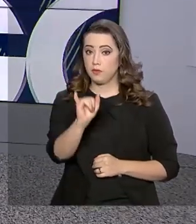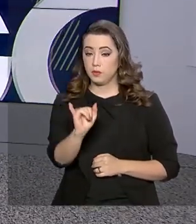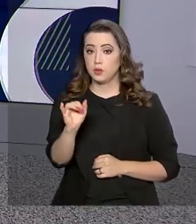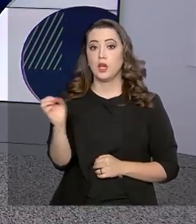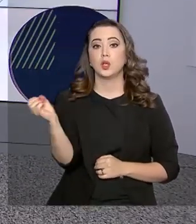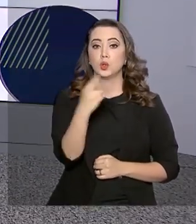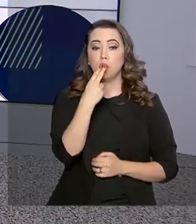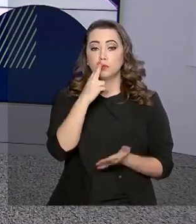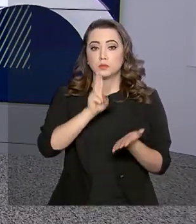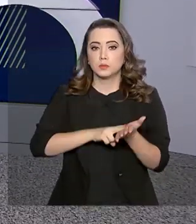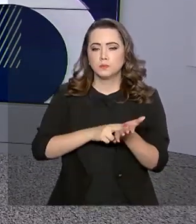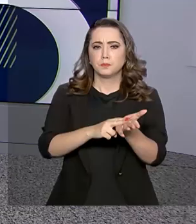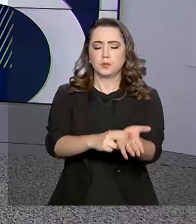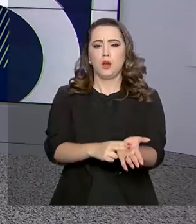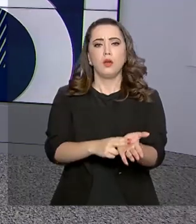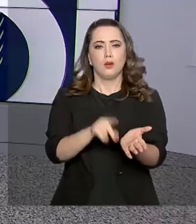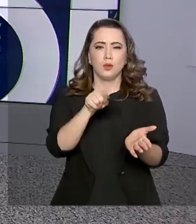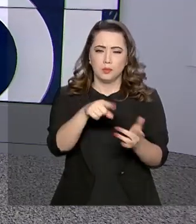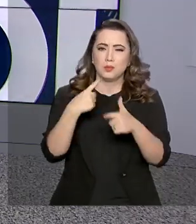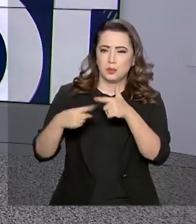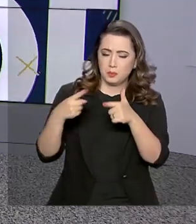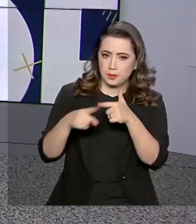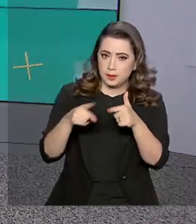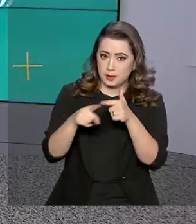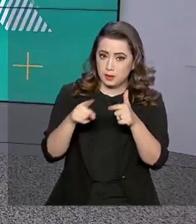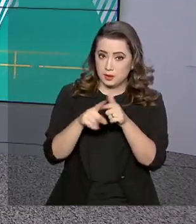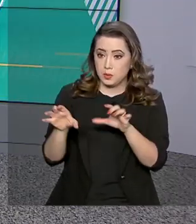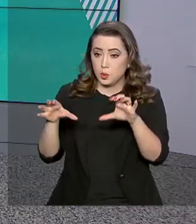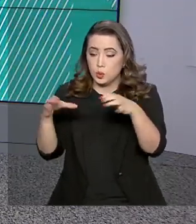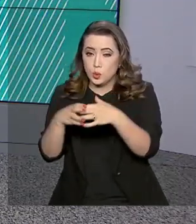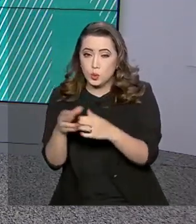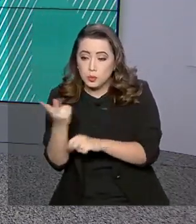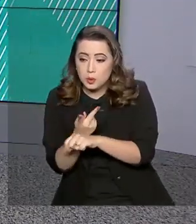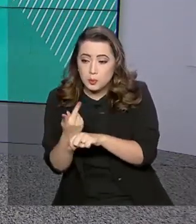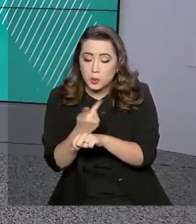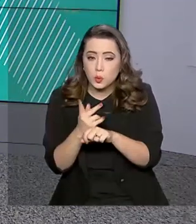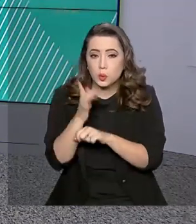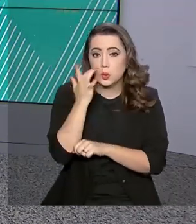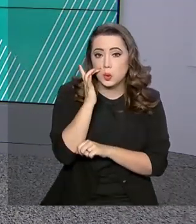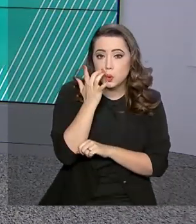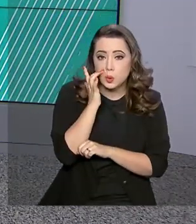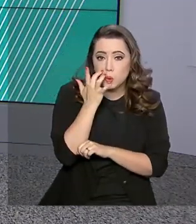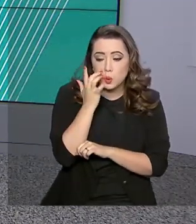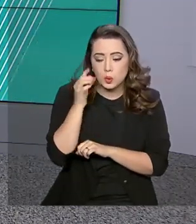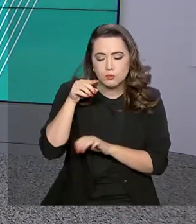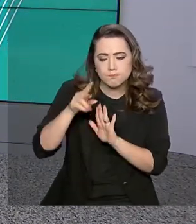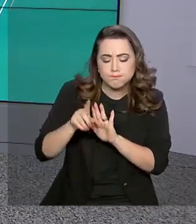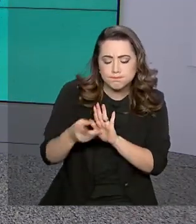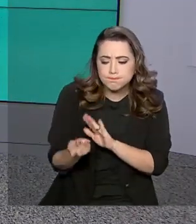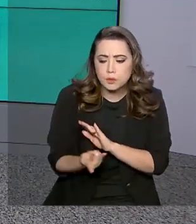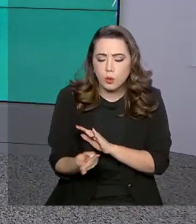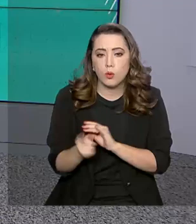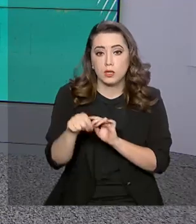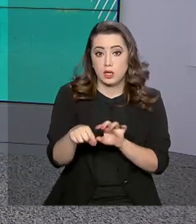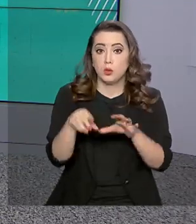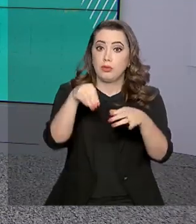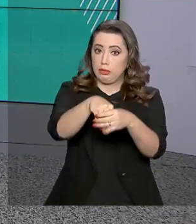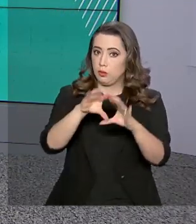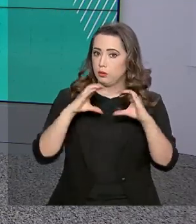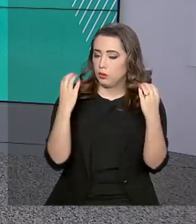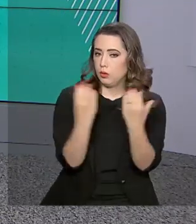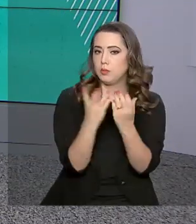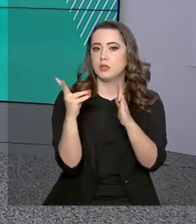nota sobre o possível ataque de garimpeiros à terra indígena Wayampi, no Amapá. Servidores da fundação